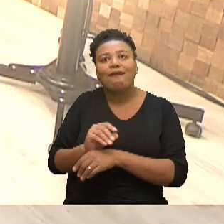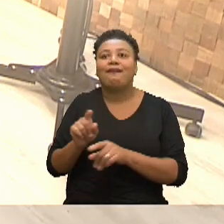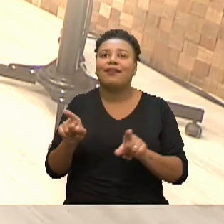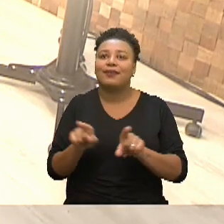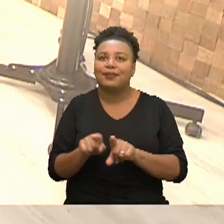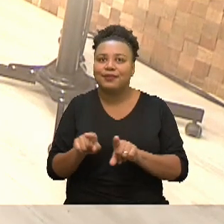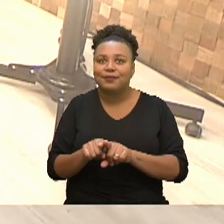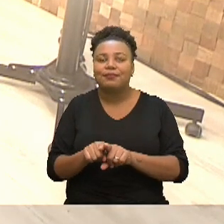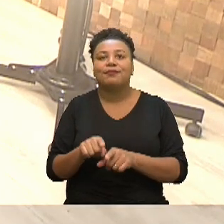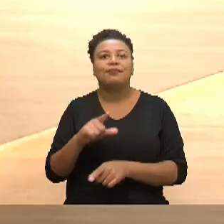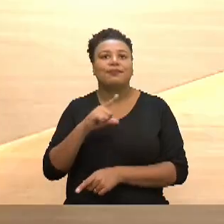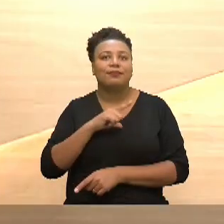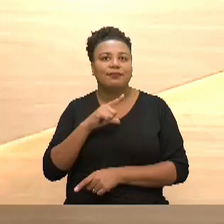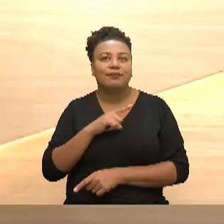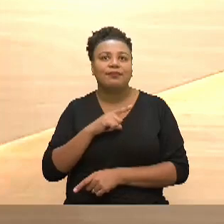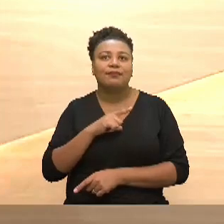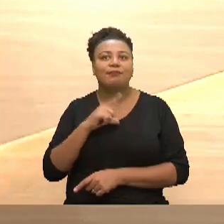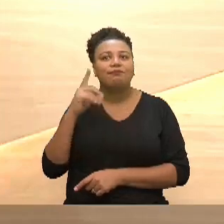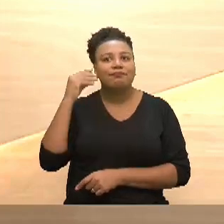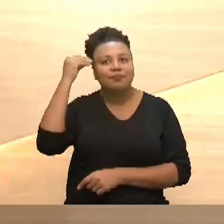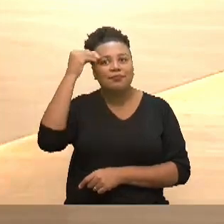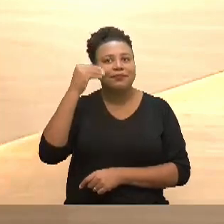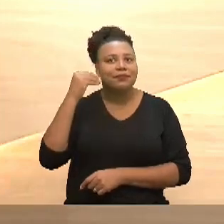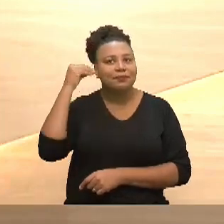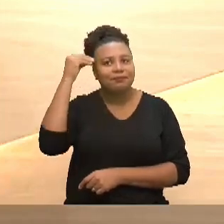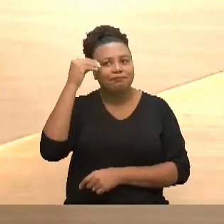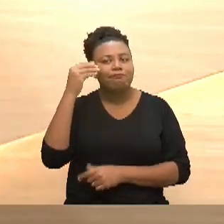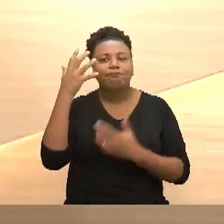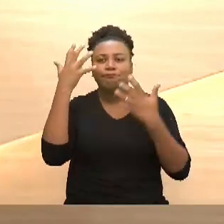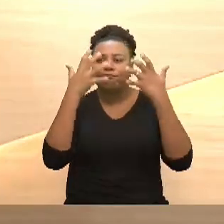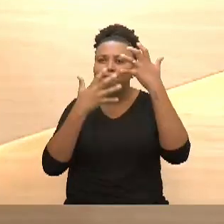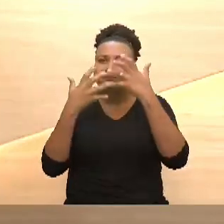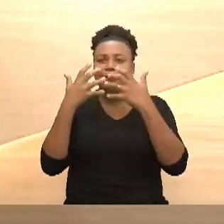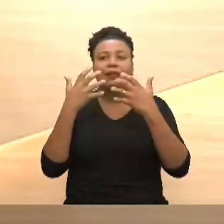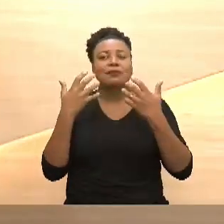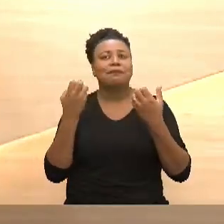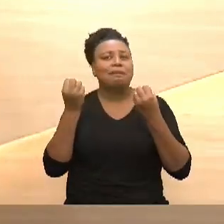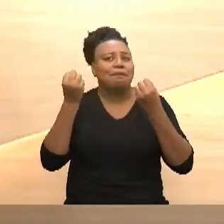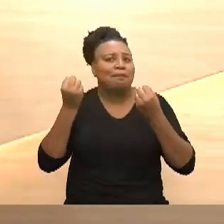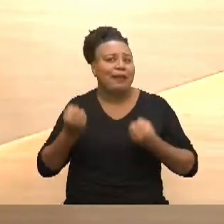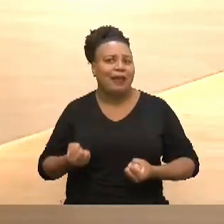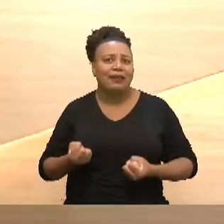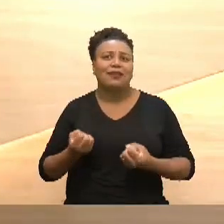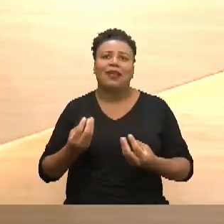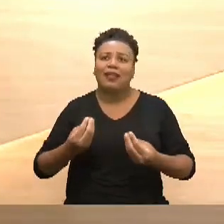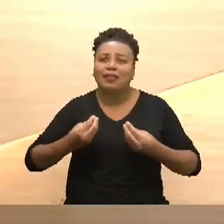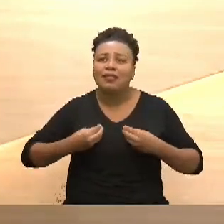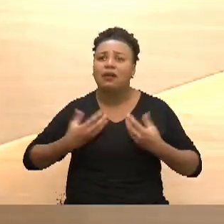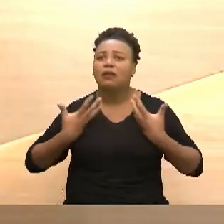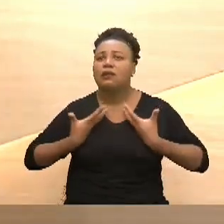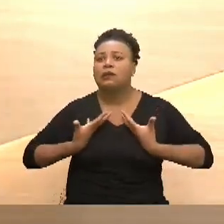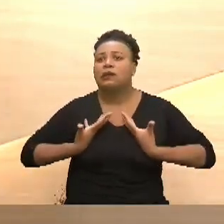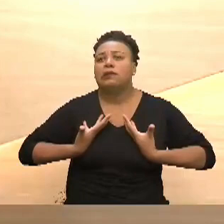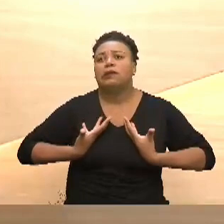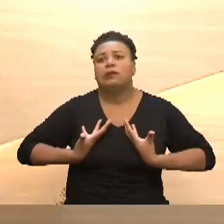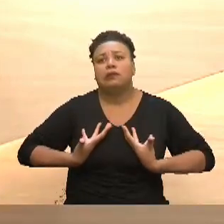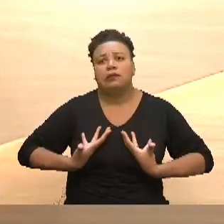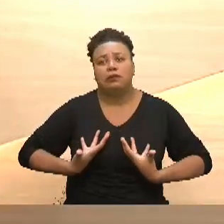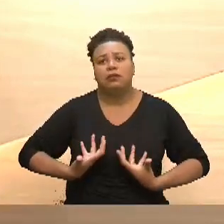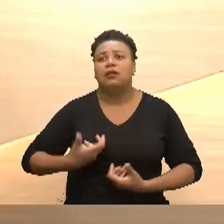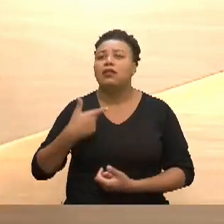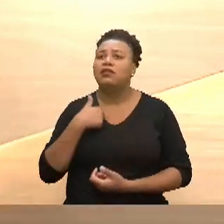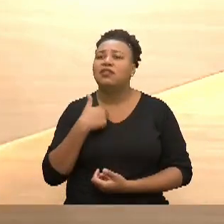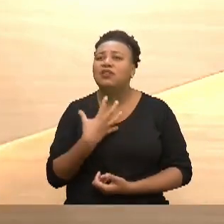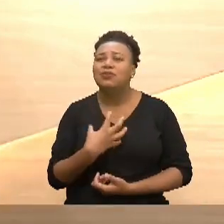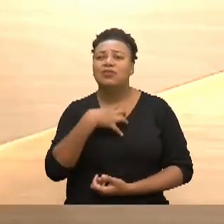tem a questão psicológica, né, que pesa muito, que causa muita exaustão, e eu